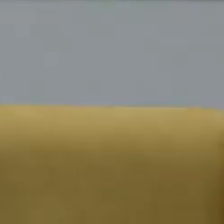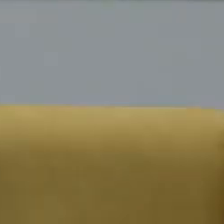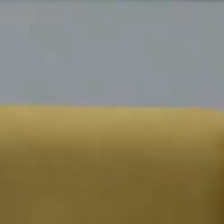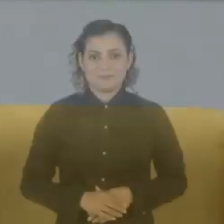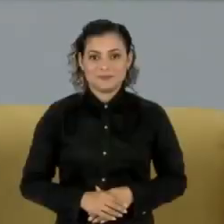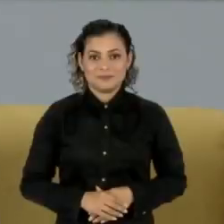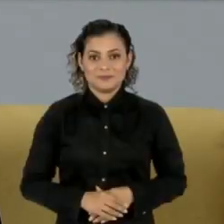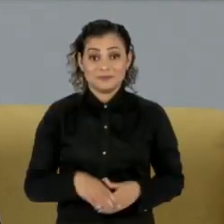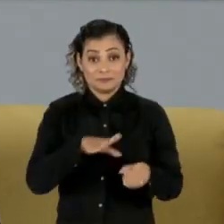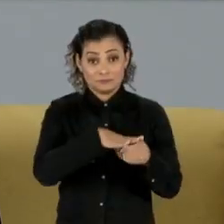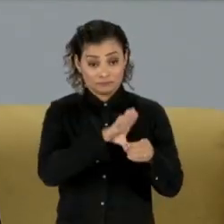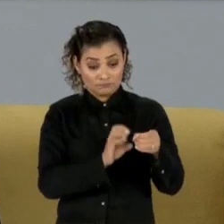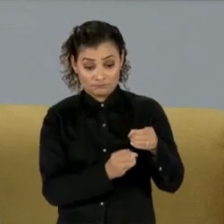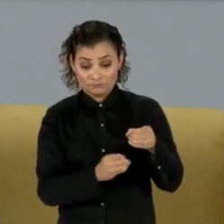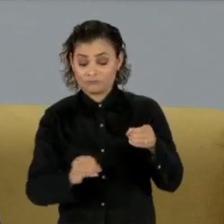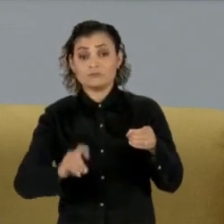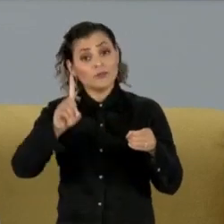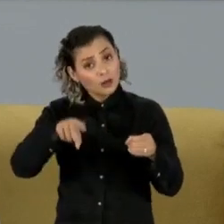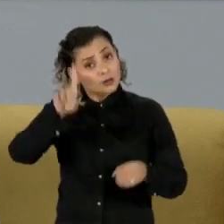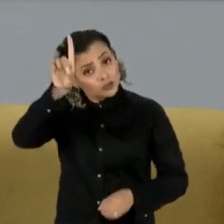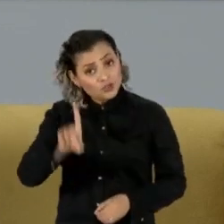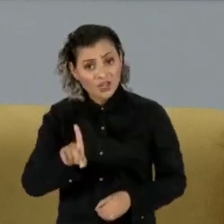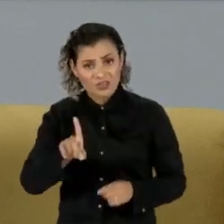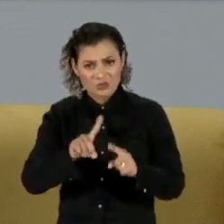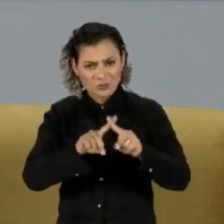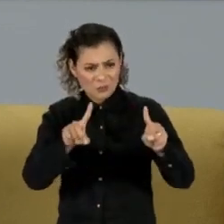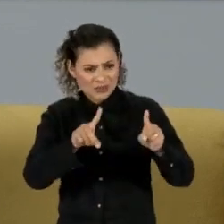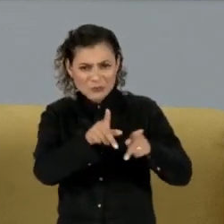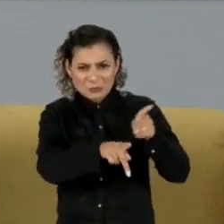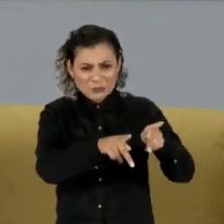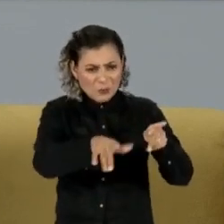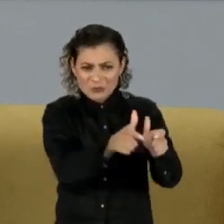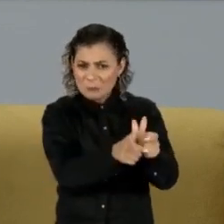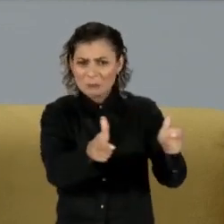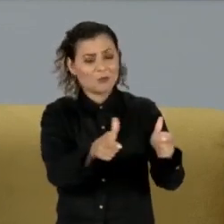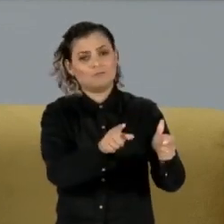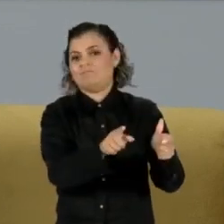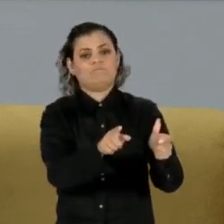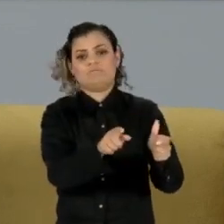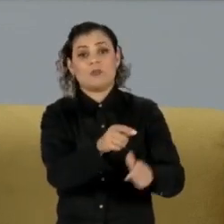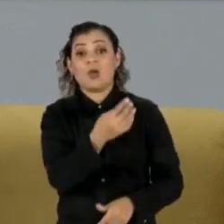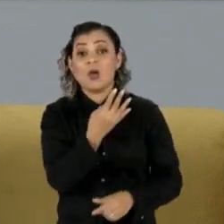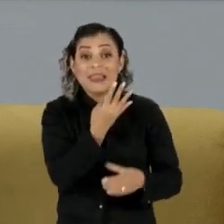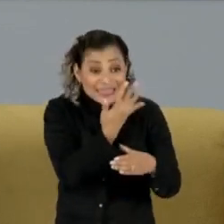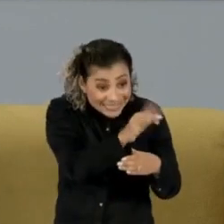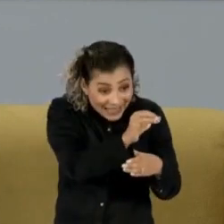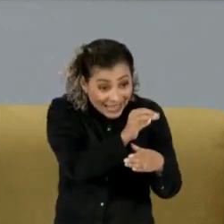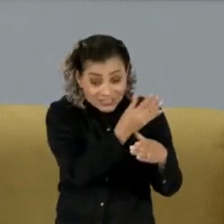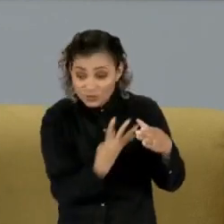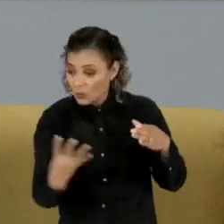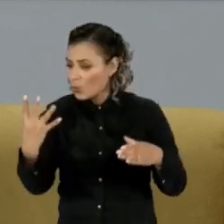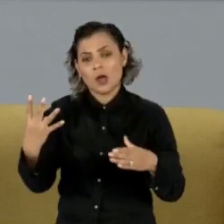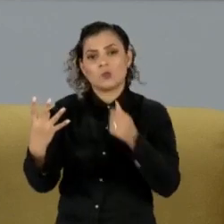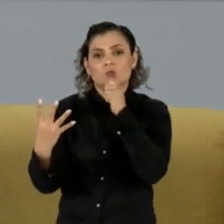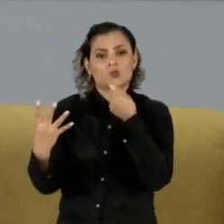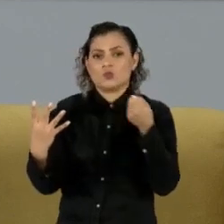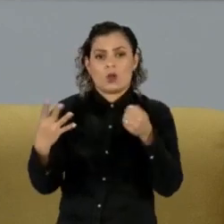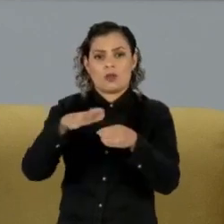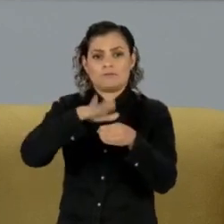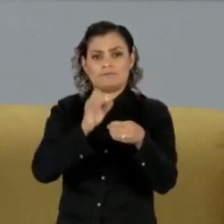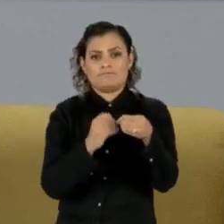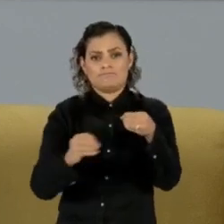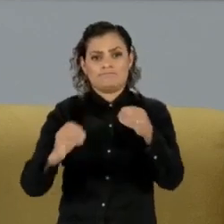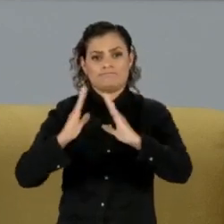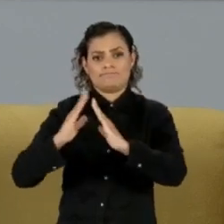O saneamento básico ainda é um direito distante para boa parte da população brasileira. Quatro em cada dez pessoas não têm acesso à rede de